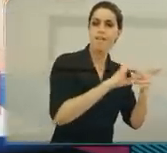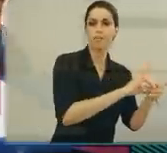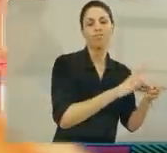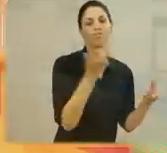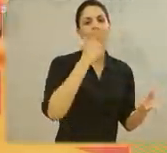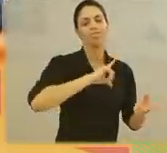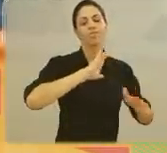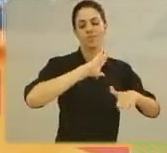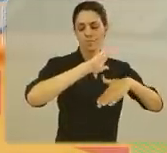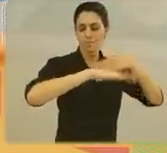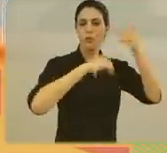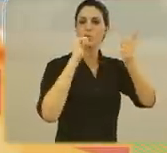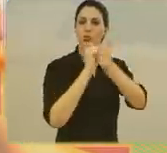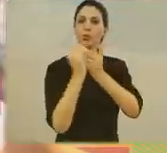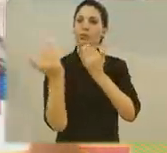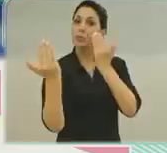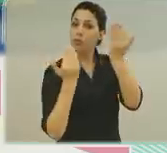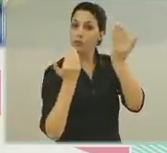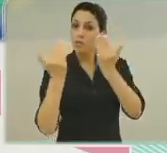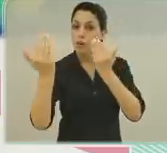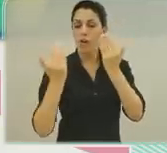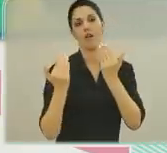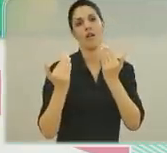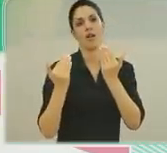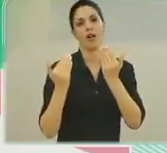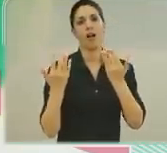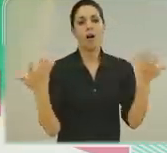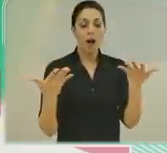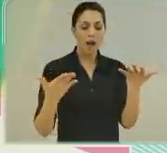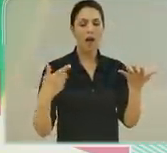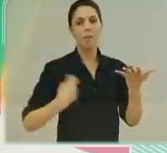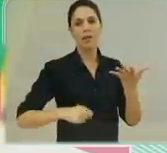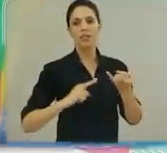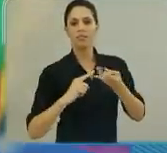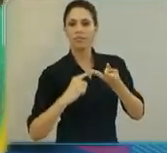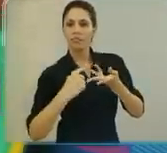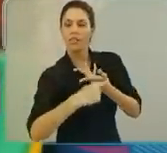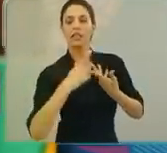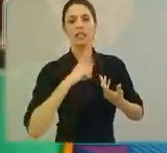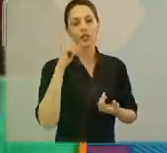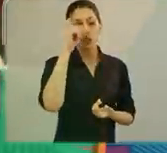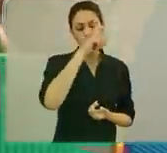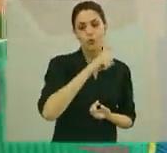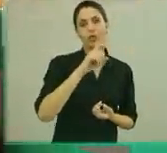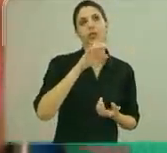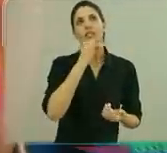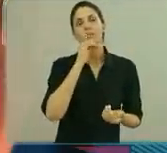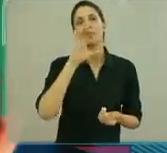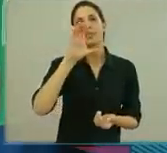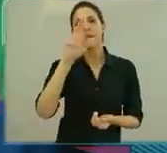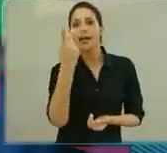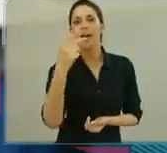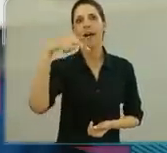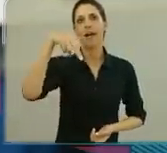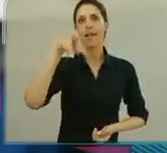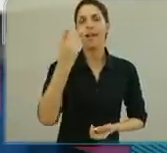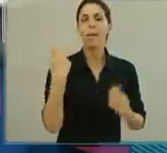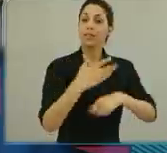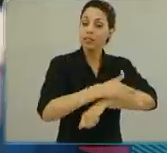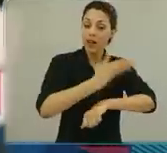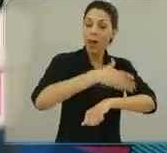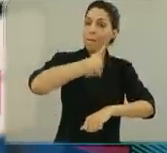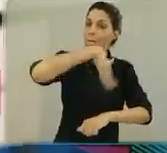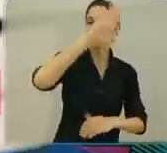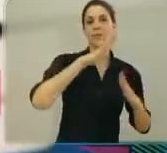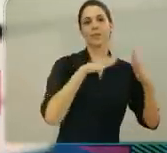isso. Aí se faz a sequência, a psicóloga comportamental também. E nós estamos vivendo agora aqui, está com dificuldade no CH,